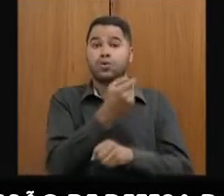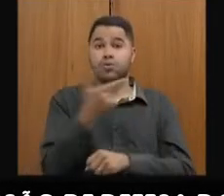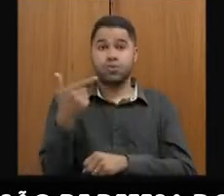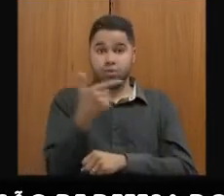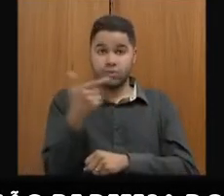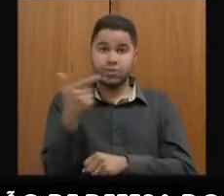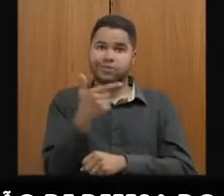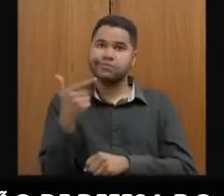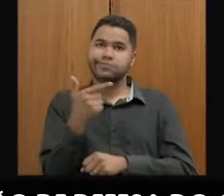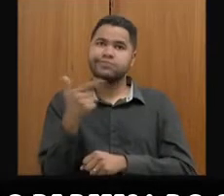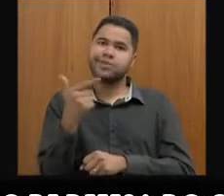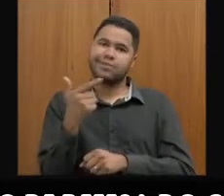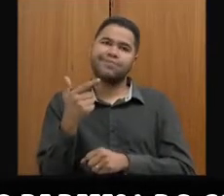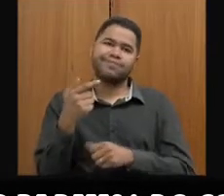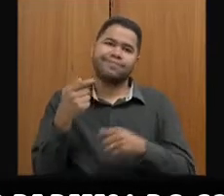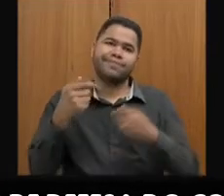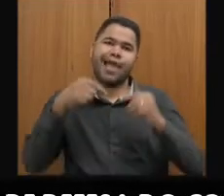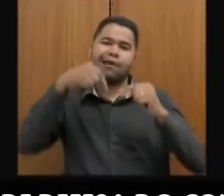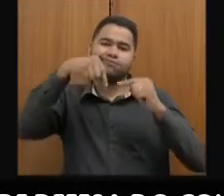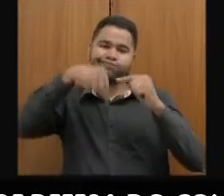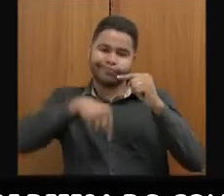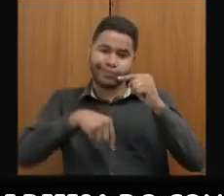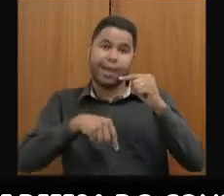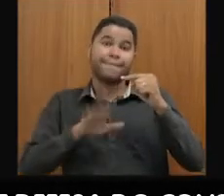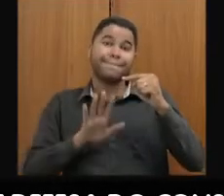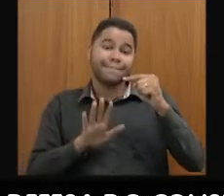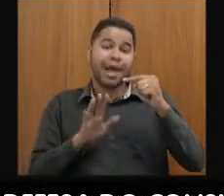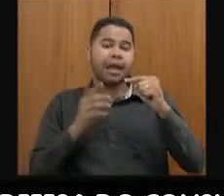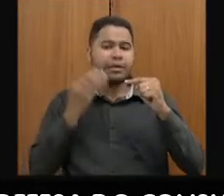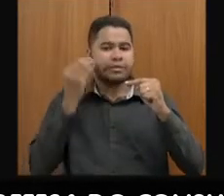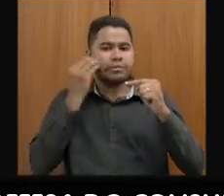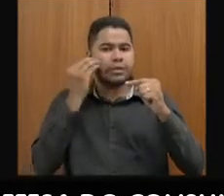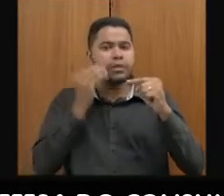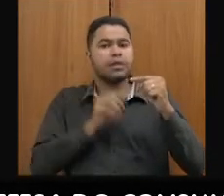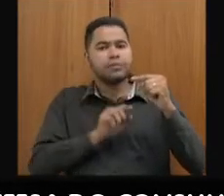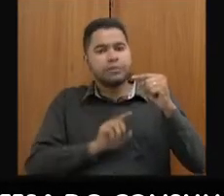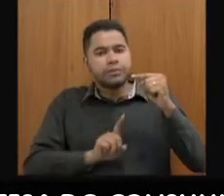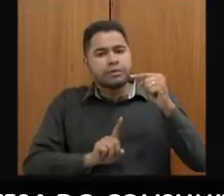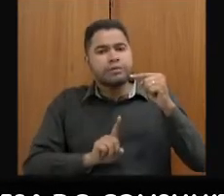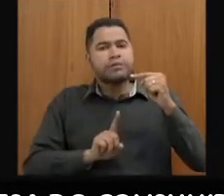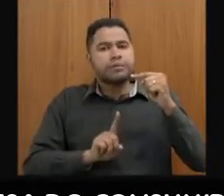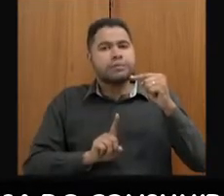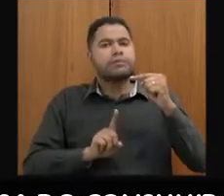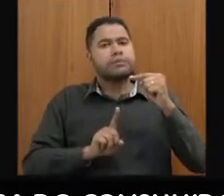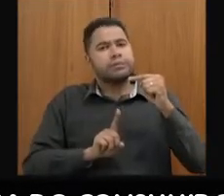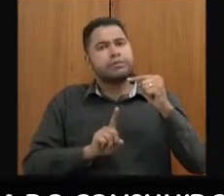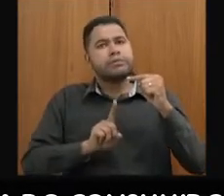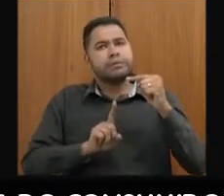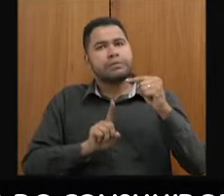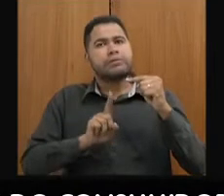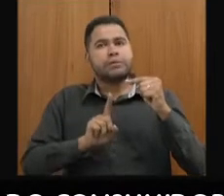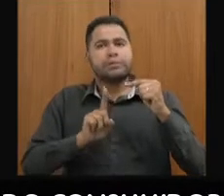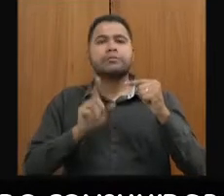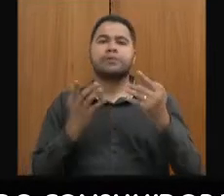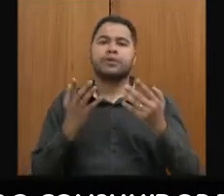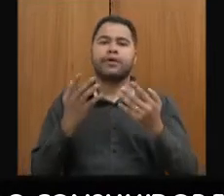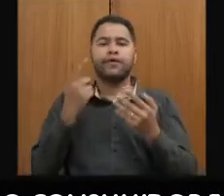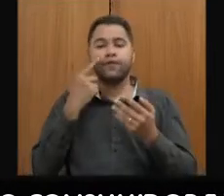ele ainda está aquém daquilo desesperado, mas isso é uma sazonalidade, gente vem acompanhando a execução financeira